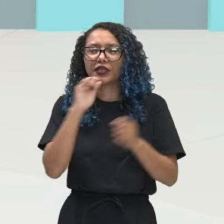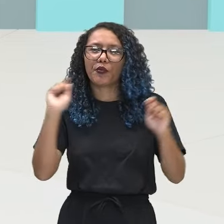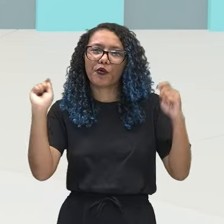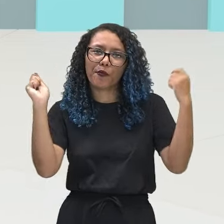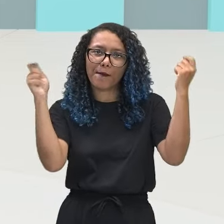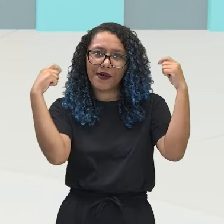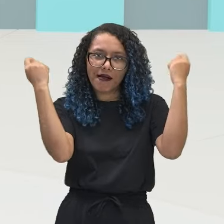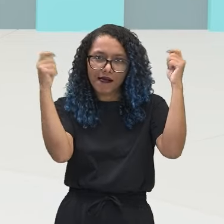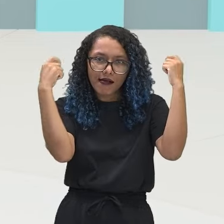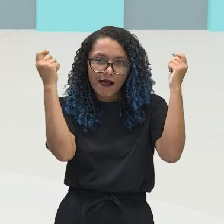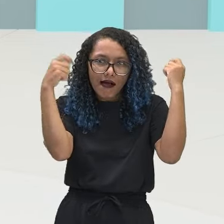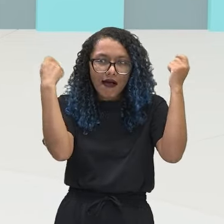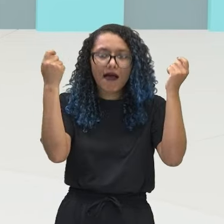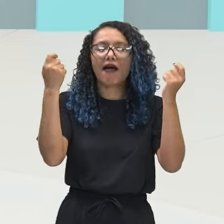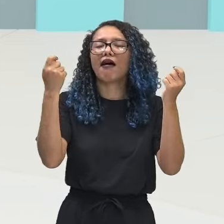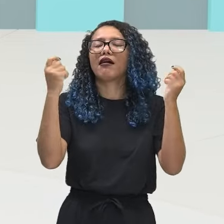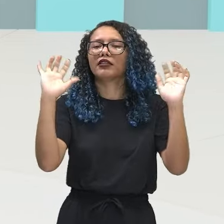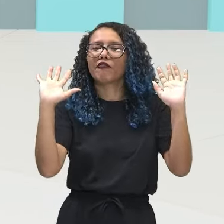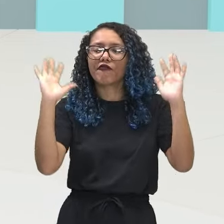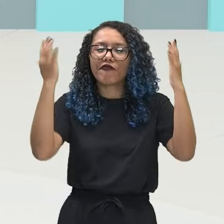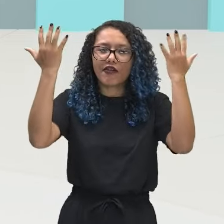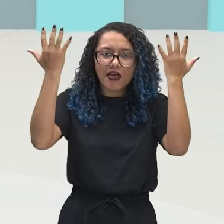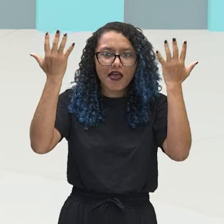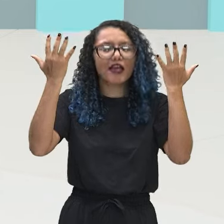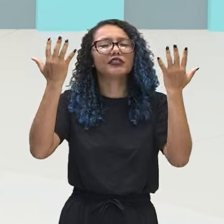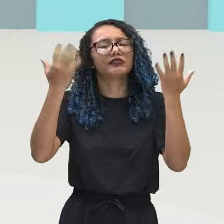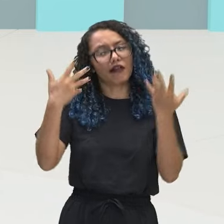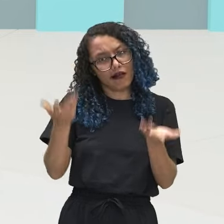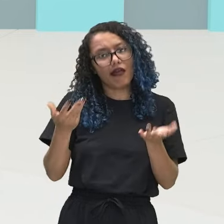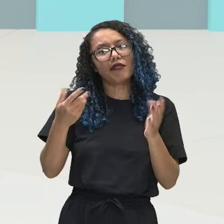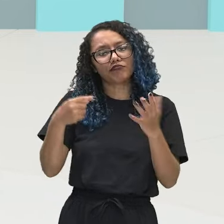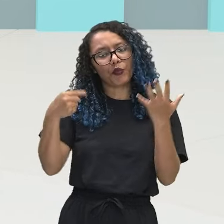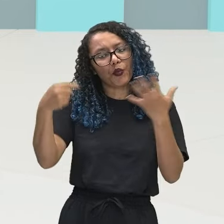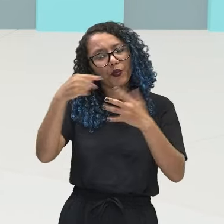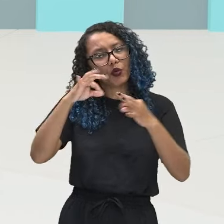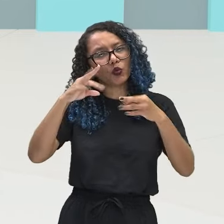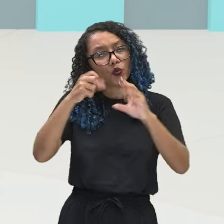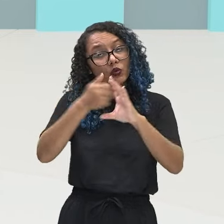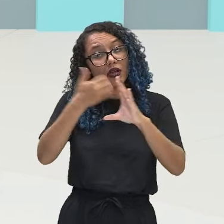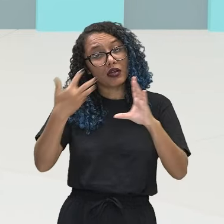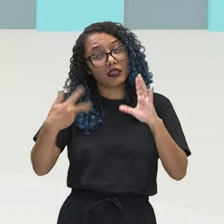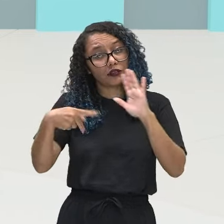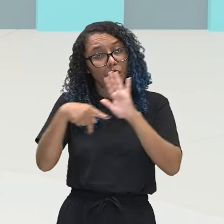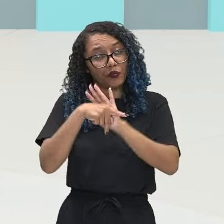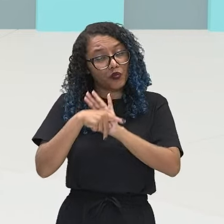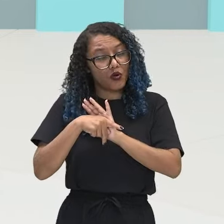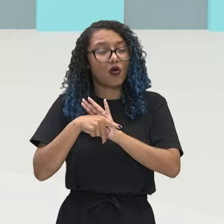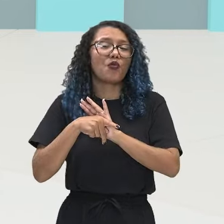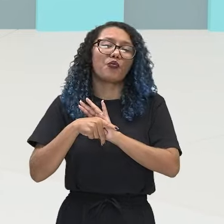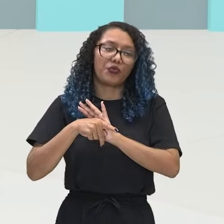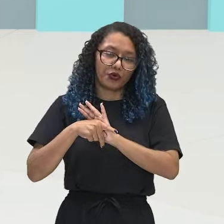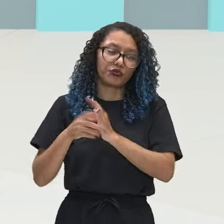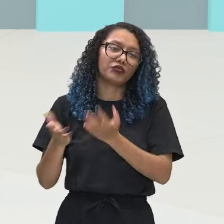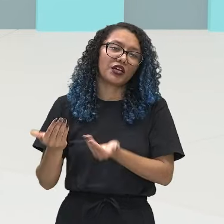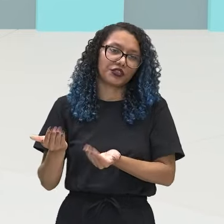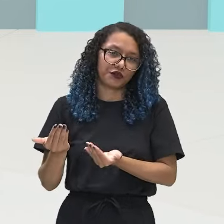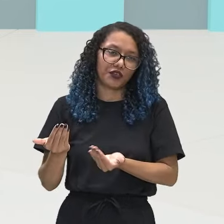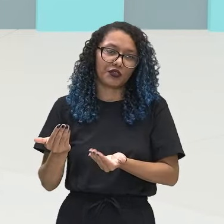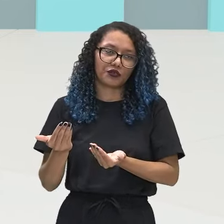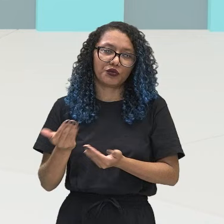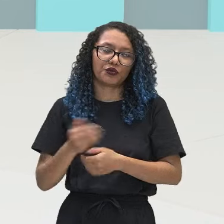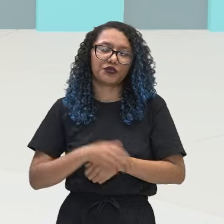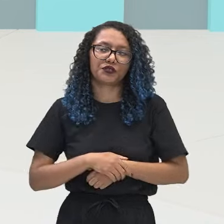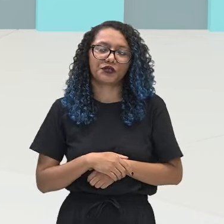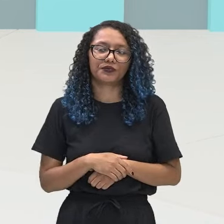em festas, né? Então, isso marca bastante a característica da juventude, do